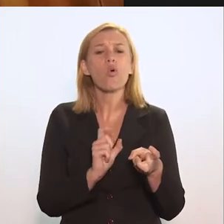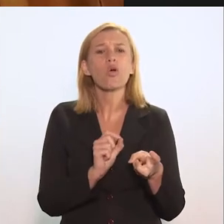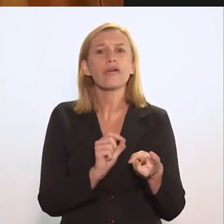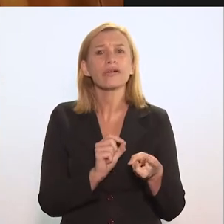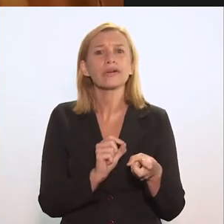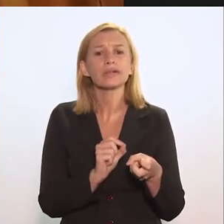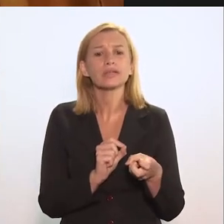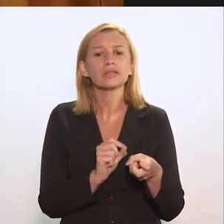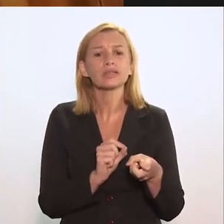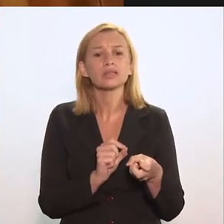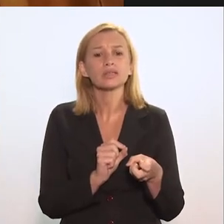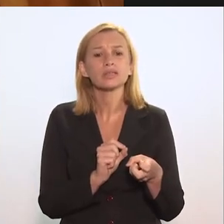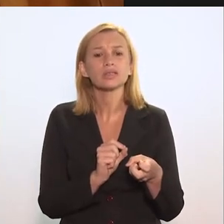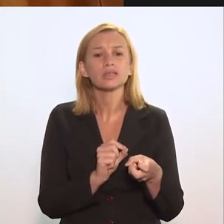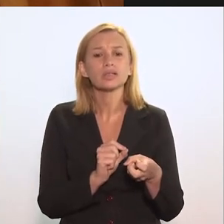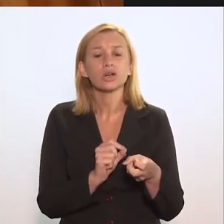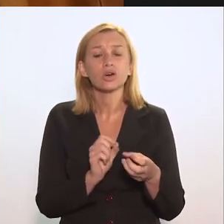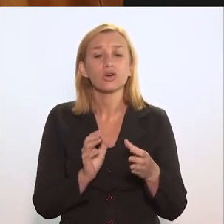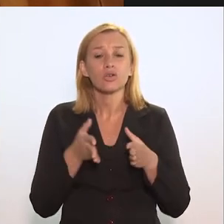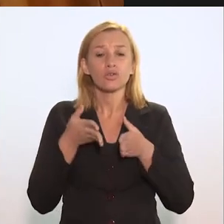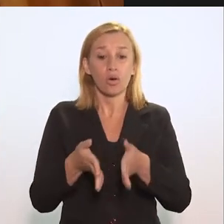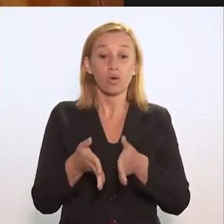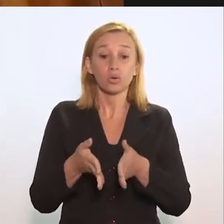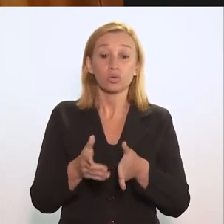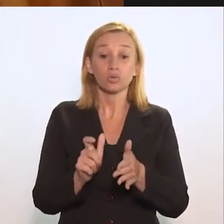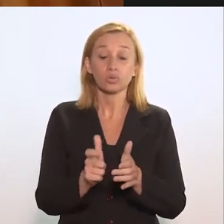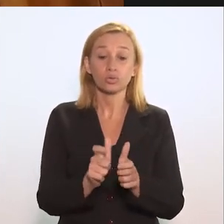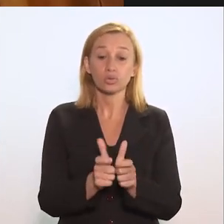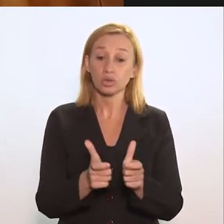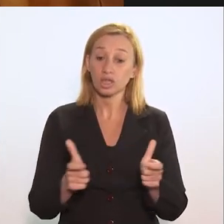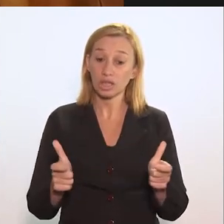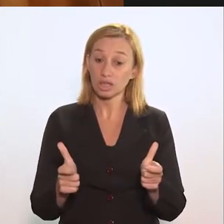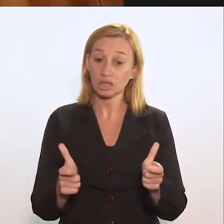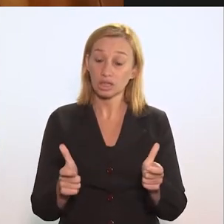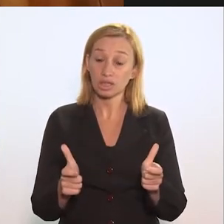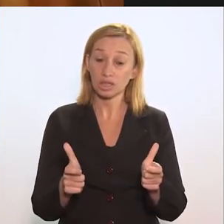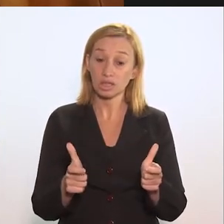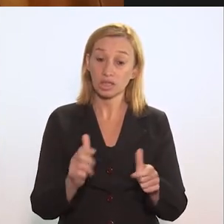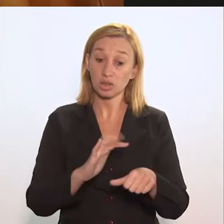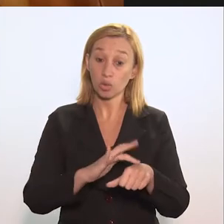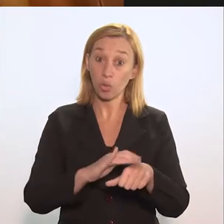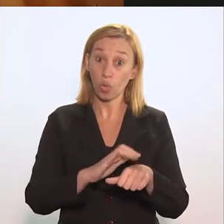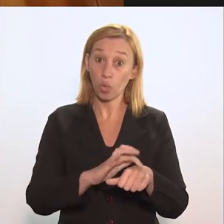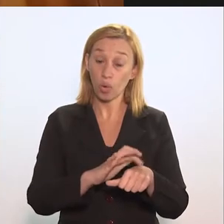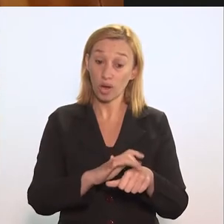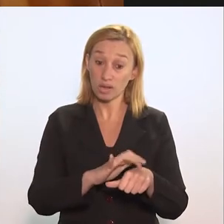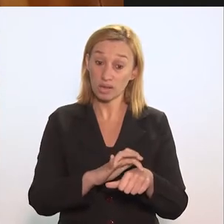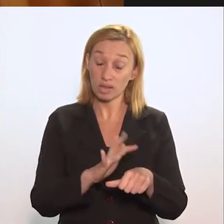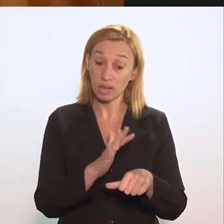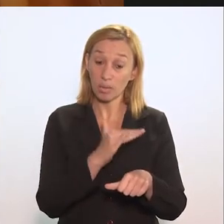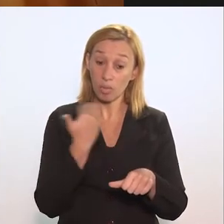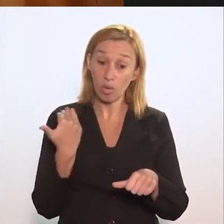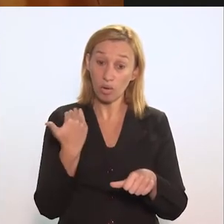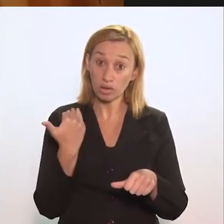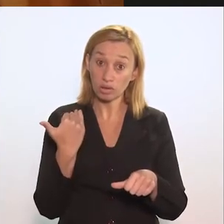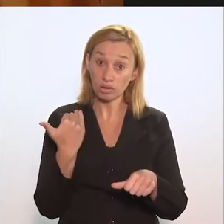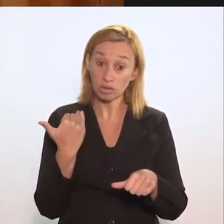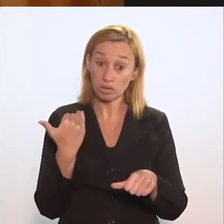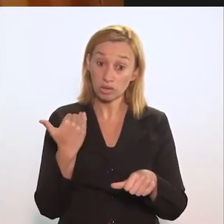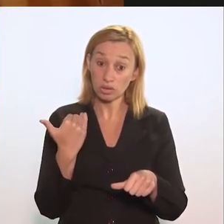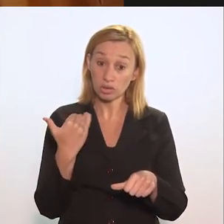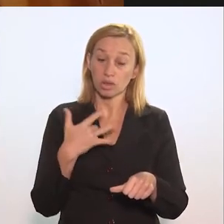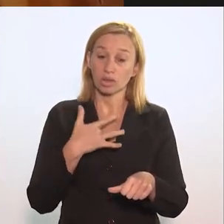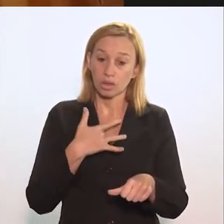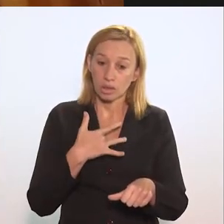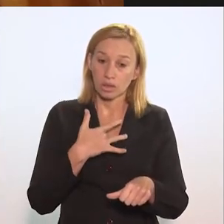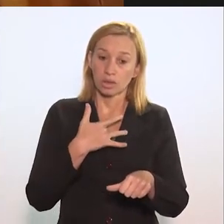você vai ver que a concentração maior do número de casos e, principalmente, do desfecho letal,